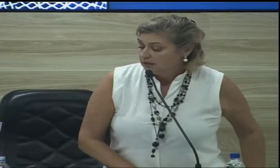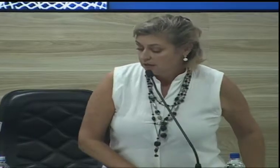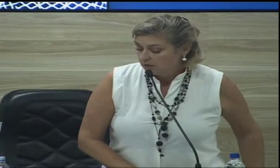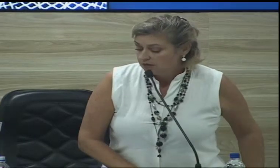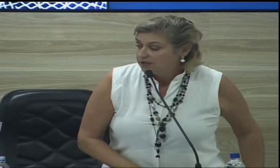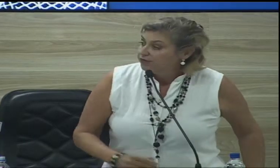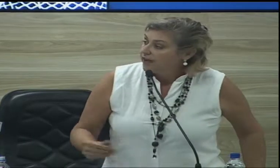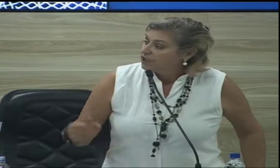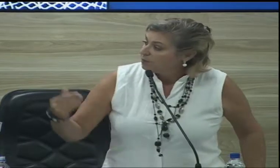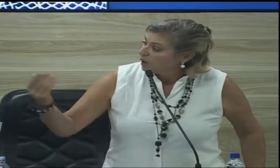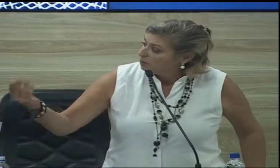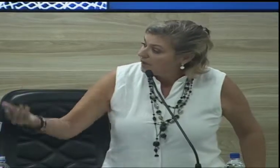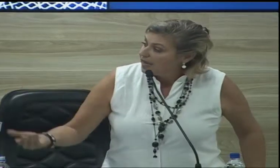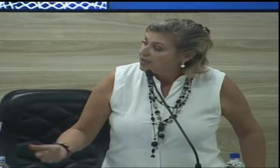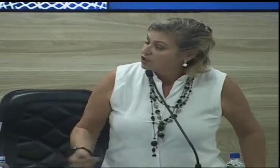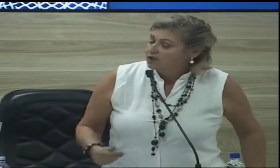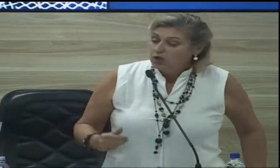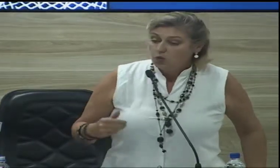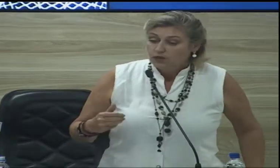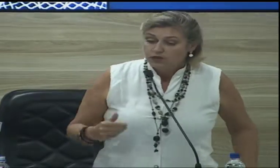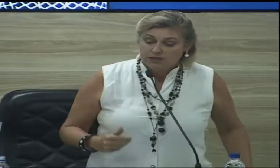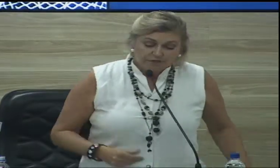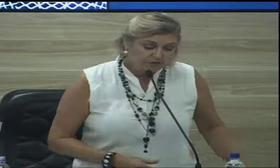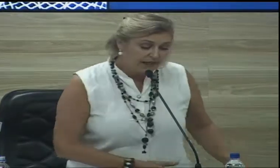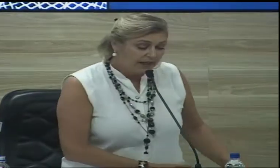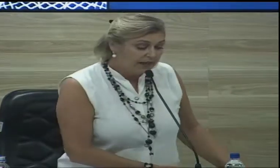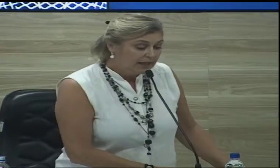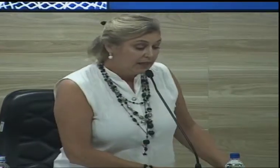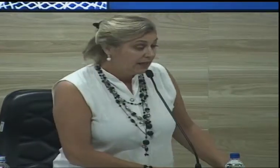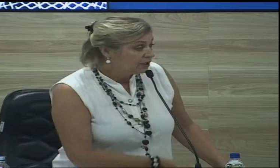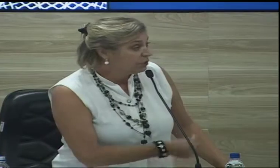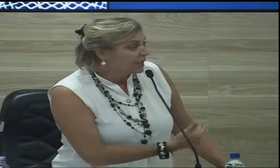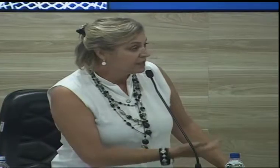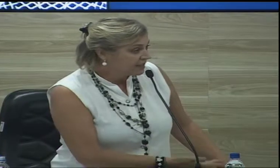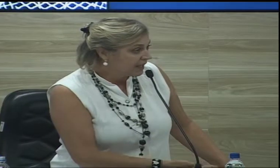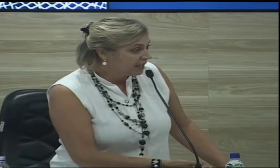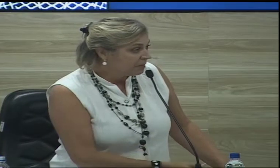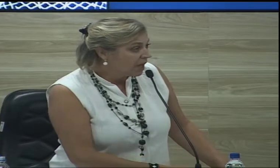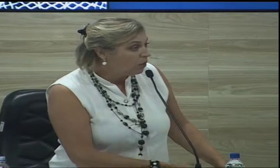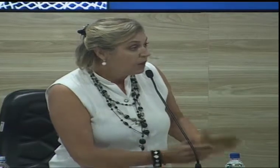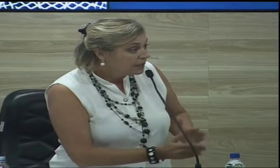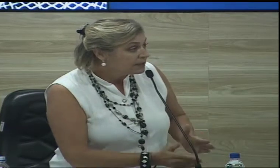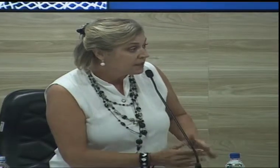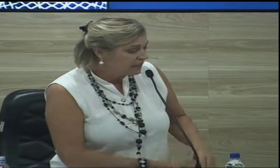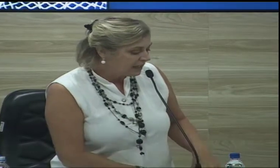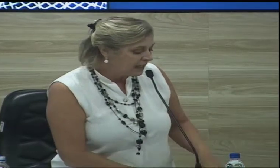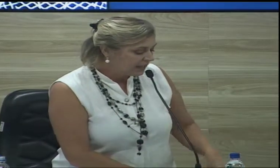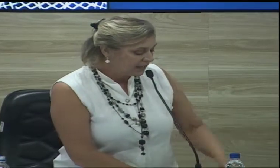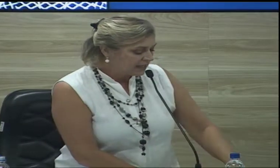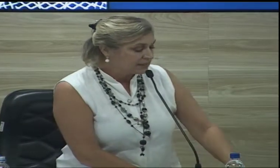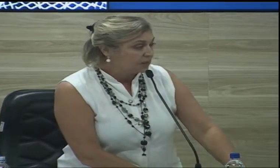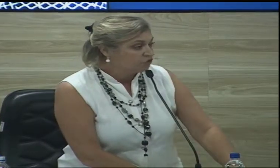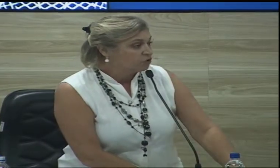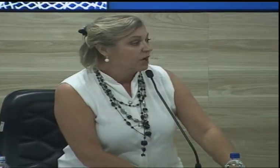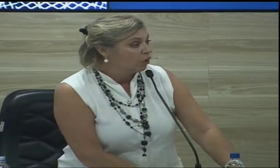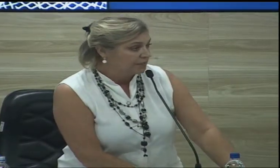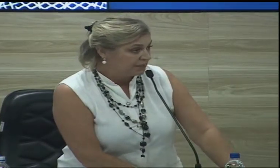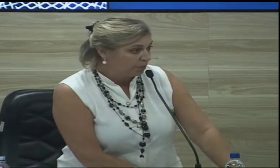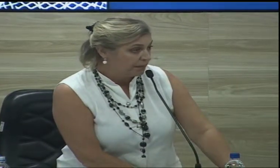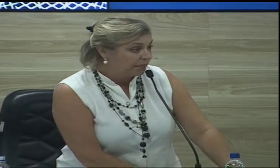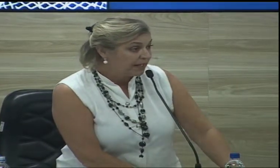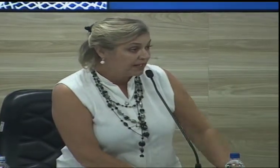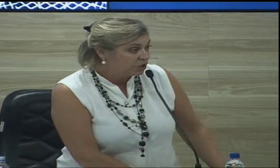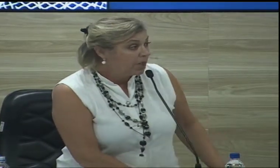quando se fala de meio ambiente, quando se fala de bem-estar animal, que seria a criação de uma